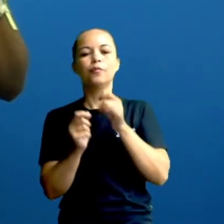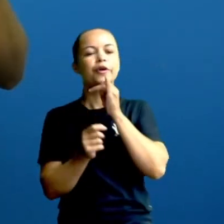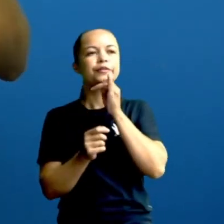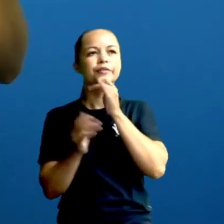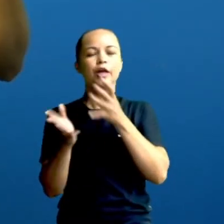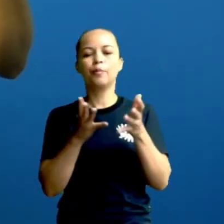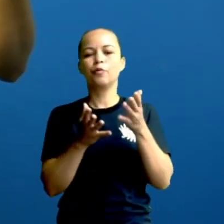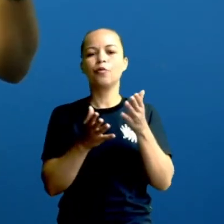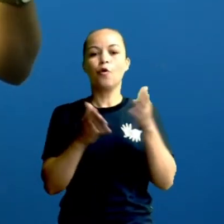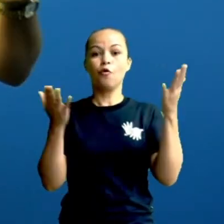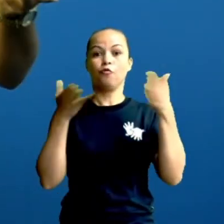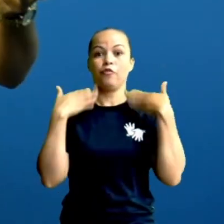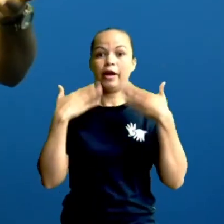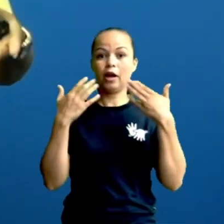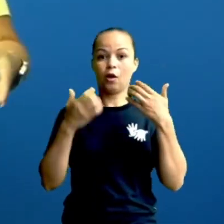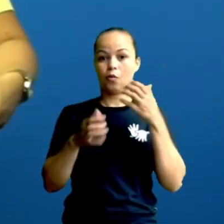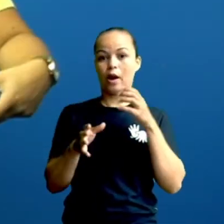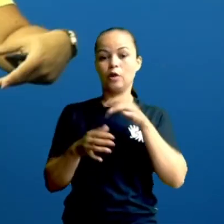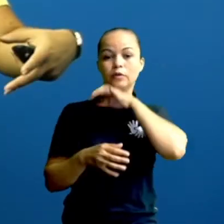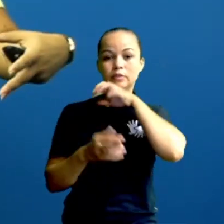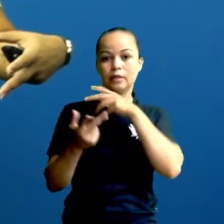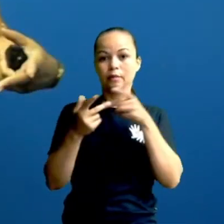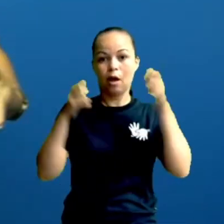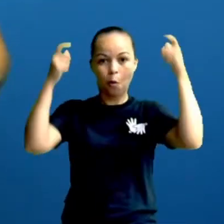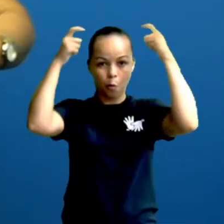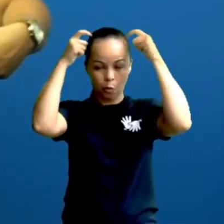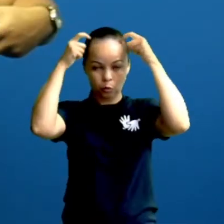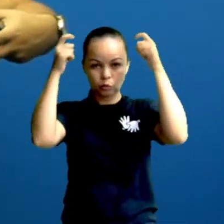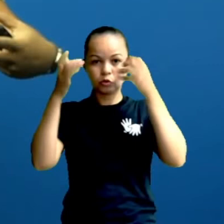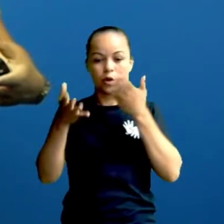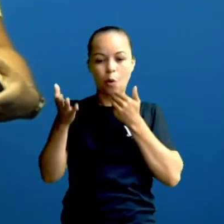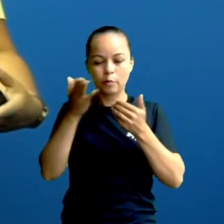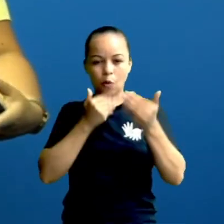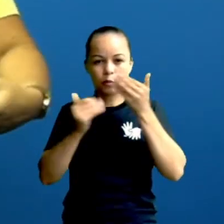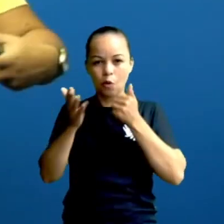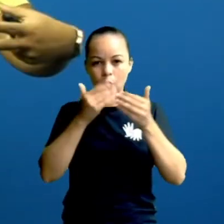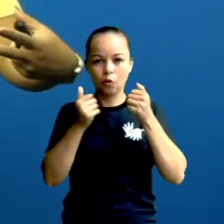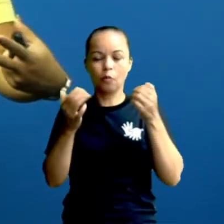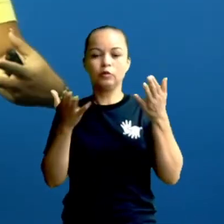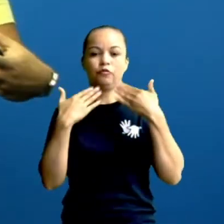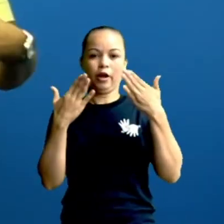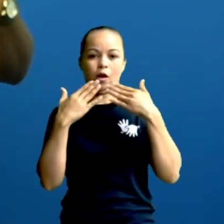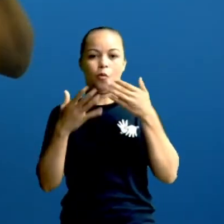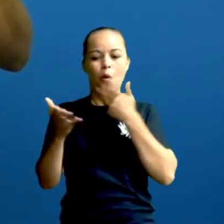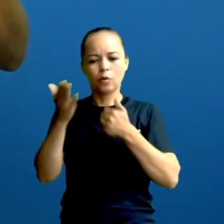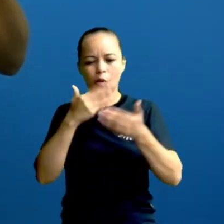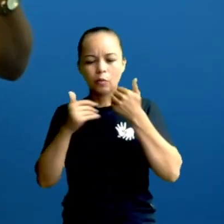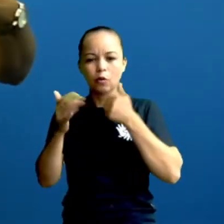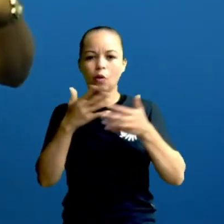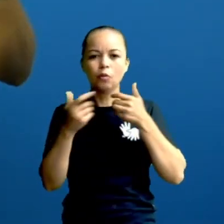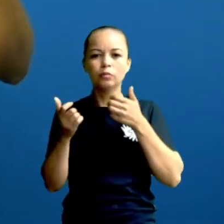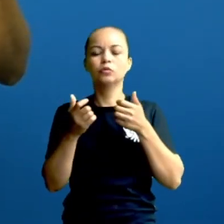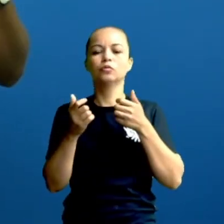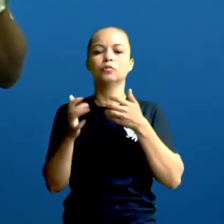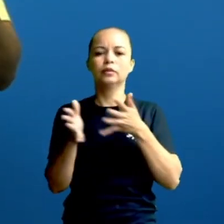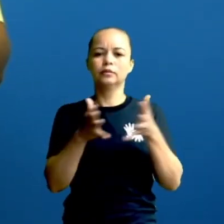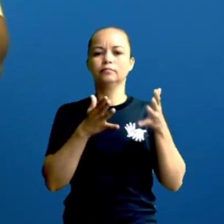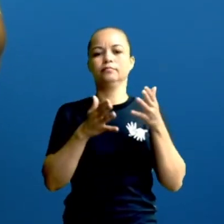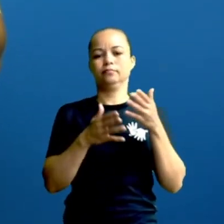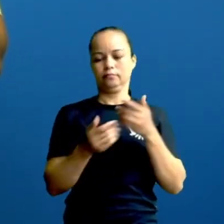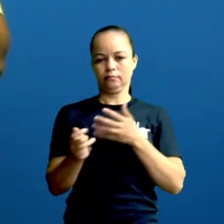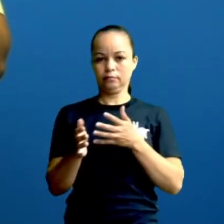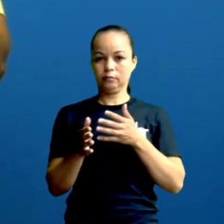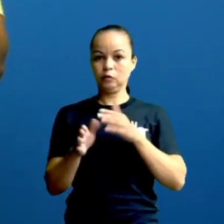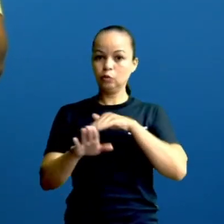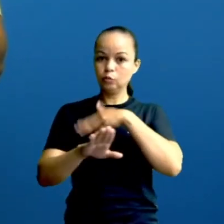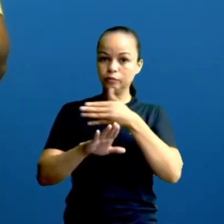se alimentando, come, come bastante. Porque o urso é gordão, né? Ele tem várias camadas de gordura, então ele é gordão. Então, ele passa aquele verão todinho se alimentando.